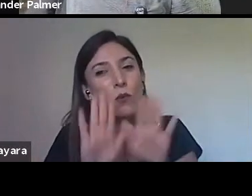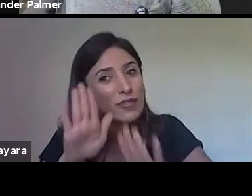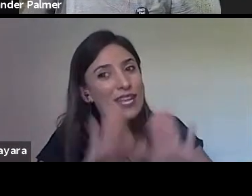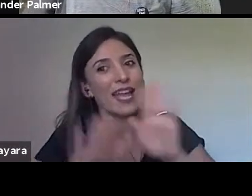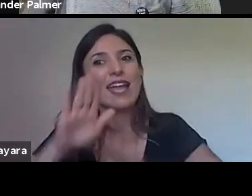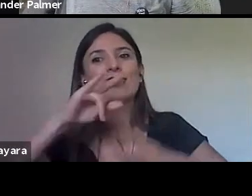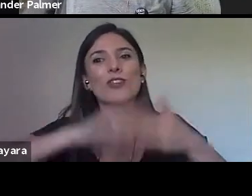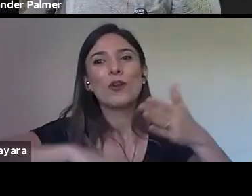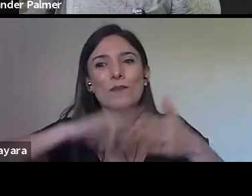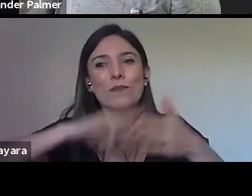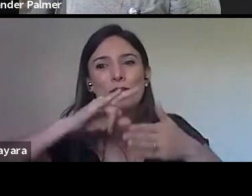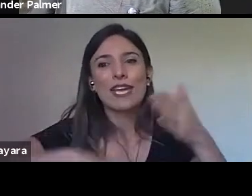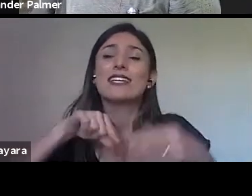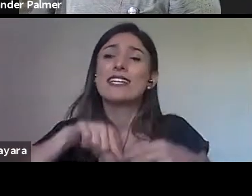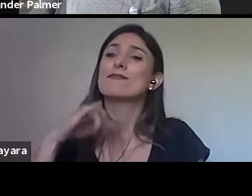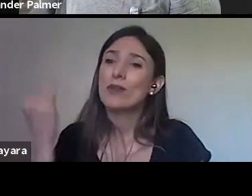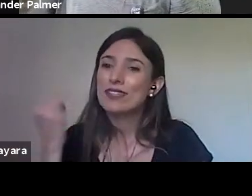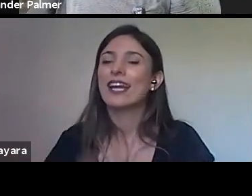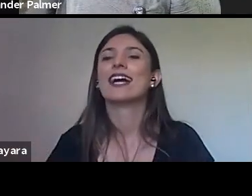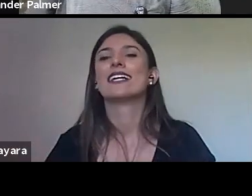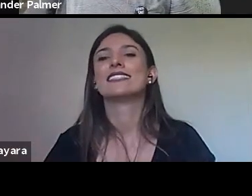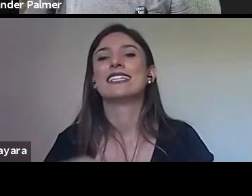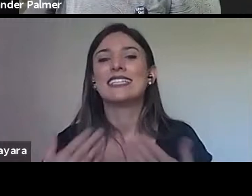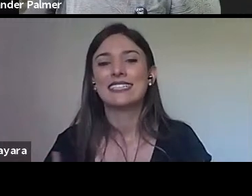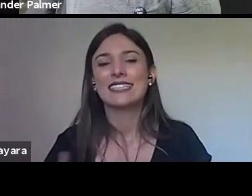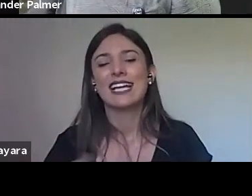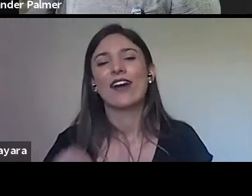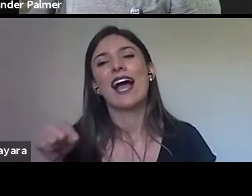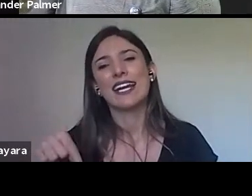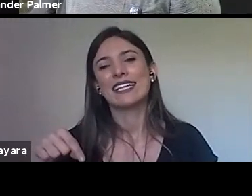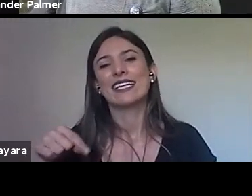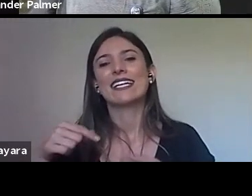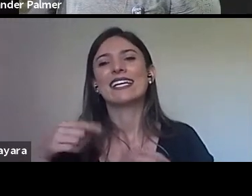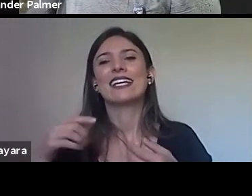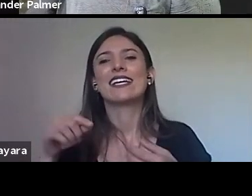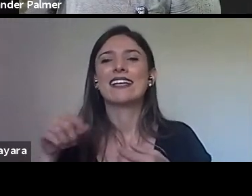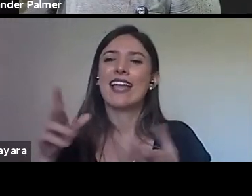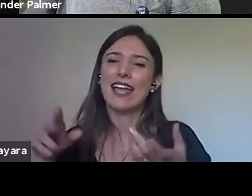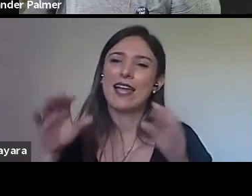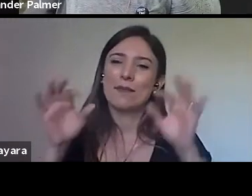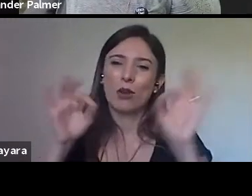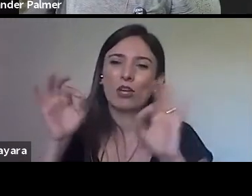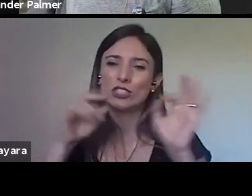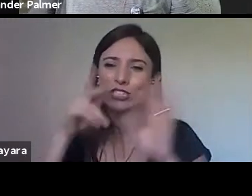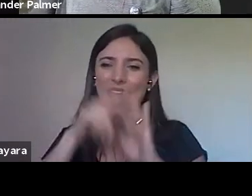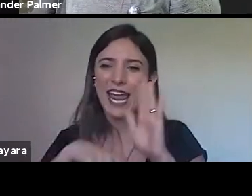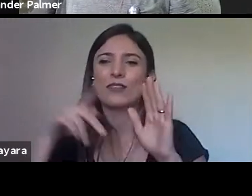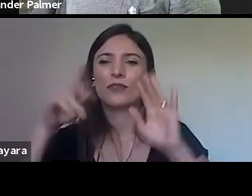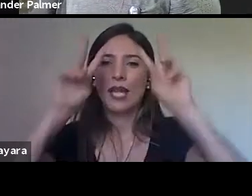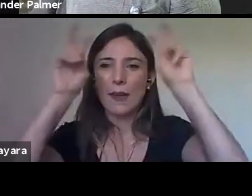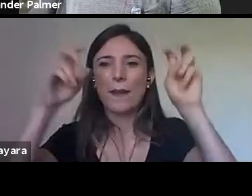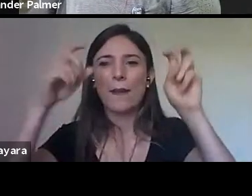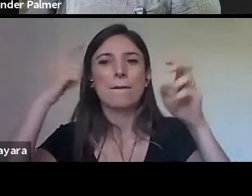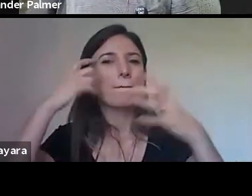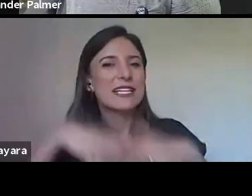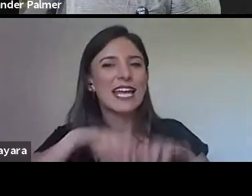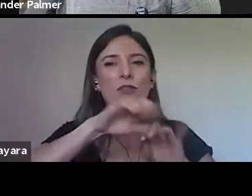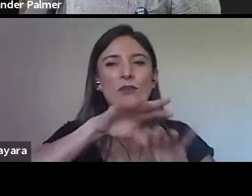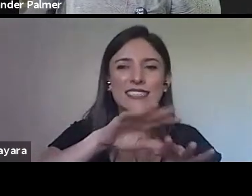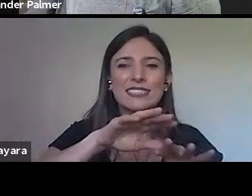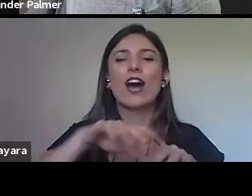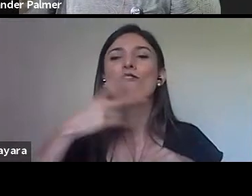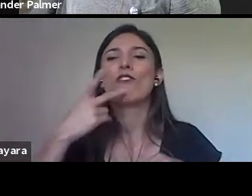Pensar na Educação, agora esse projeto da dependência, né? Mas de uma ideia de popularizar o conhecimento, de chegar